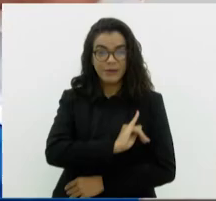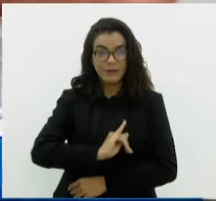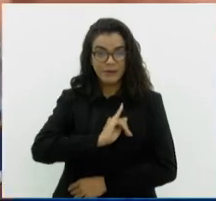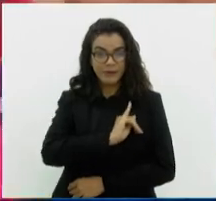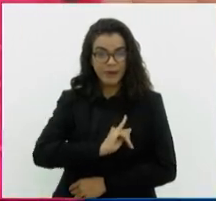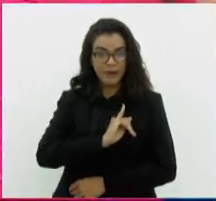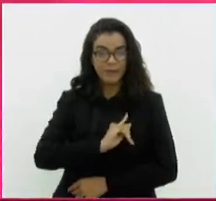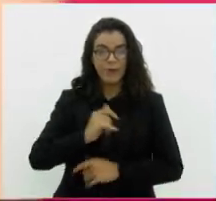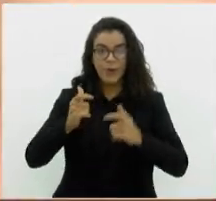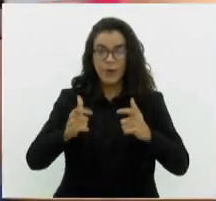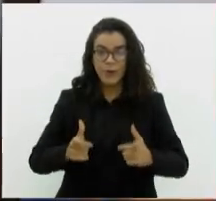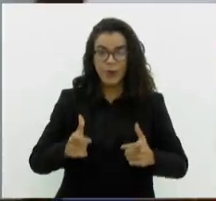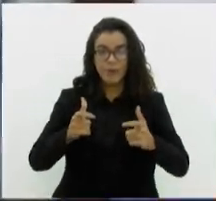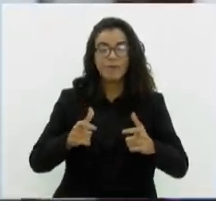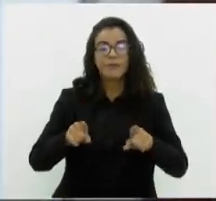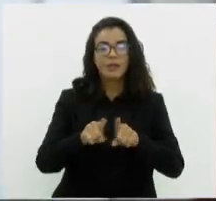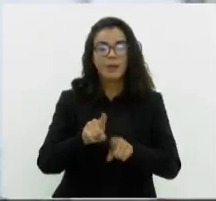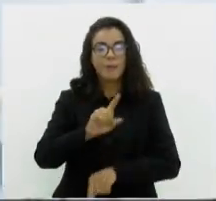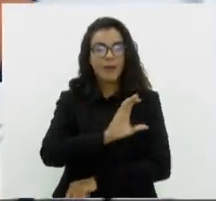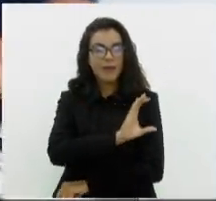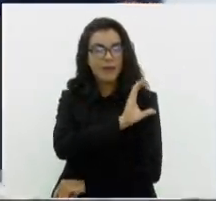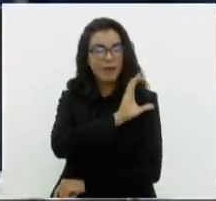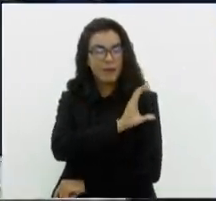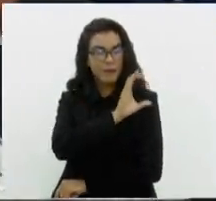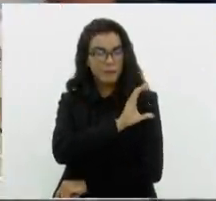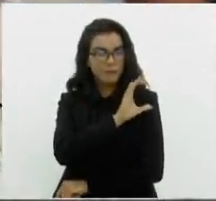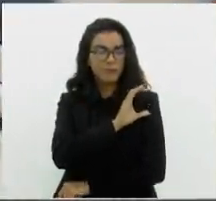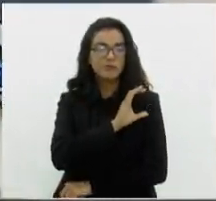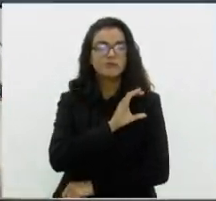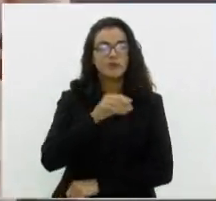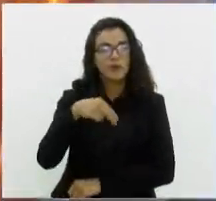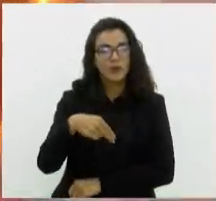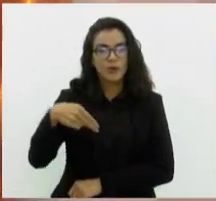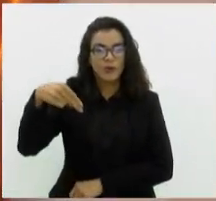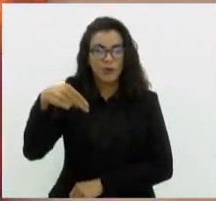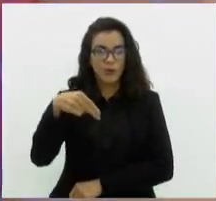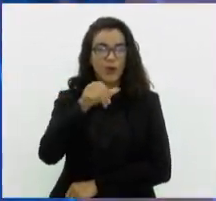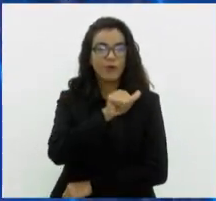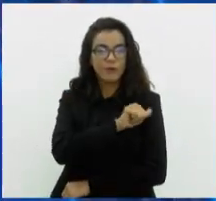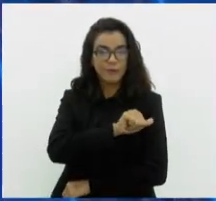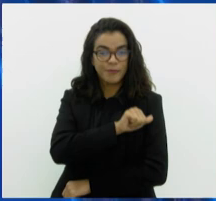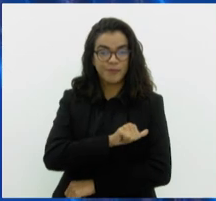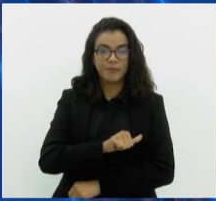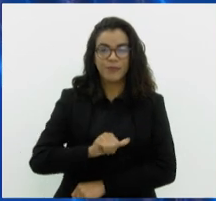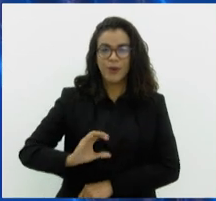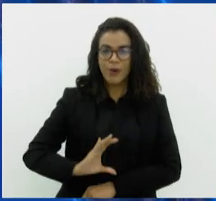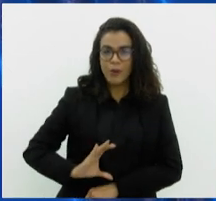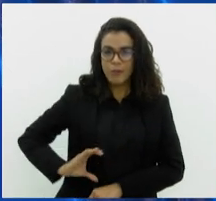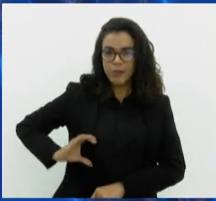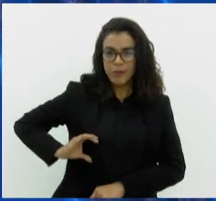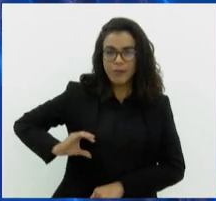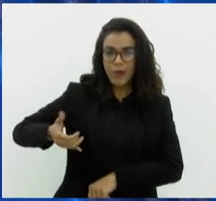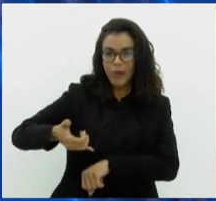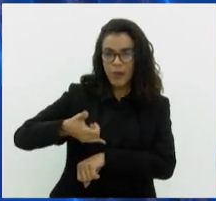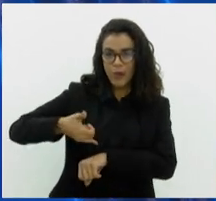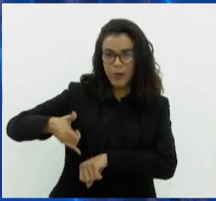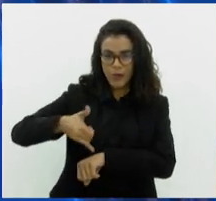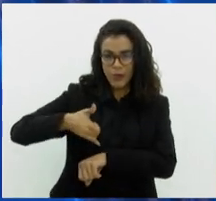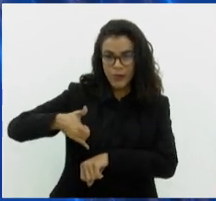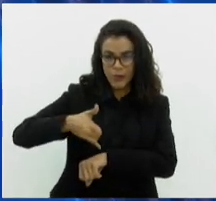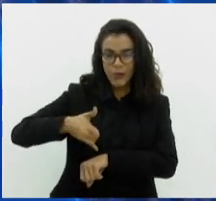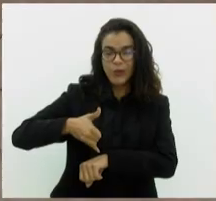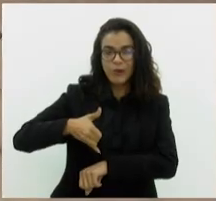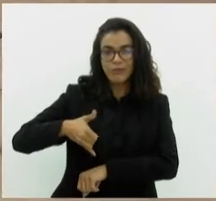metropolitana, e campos dos Goitacazes, no norte fluminense. A esteatose hepática, condição conhecida como